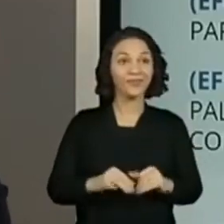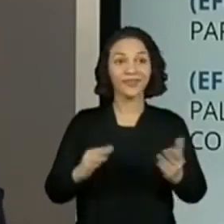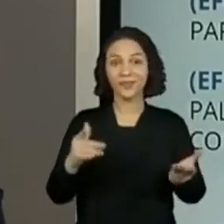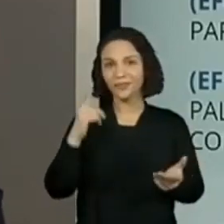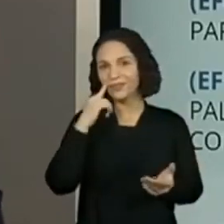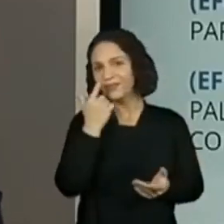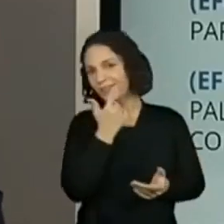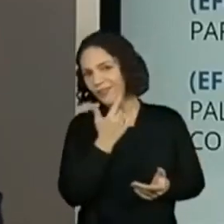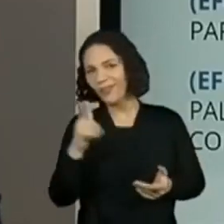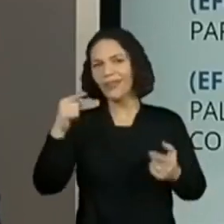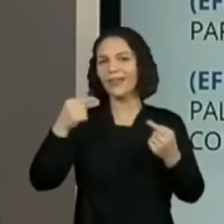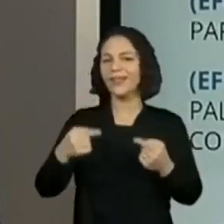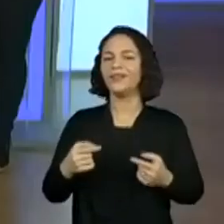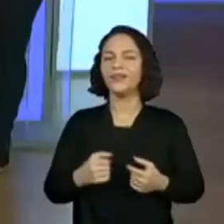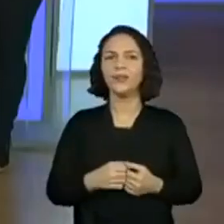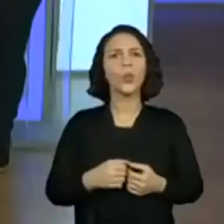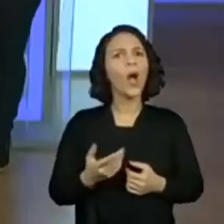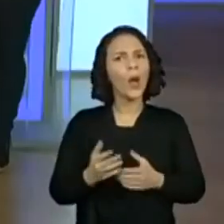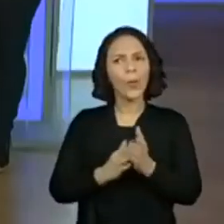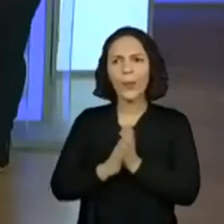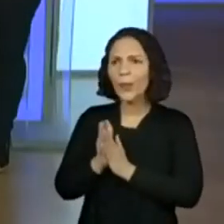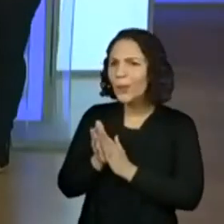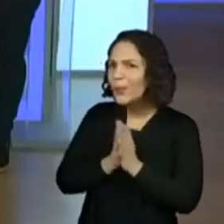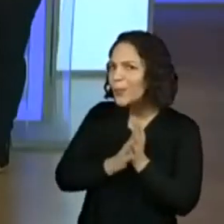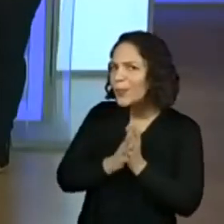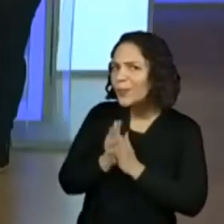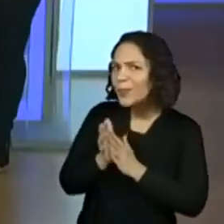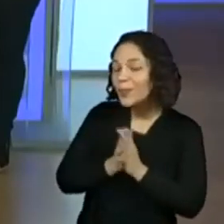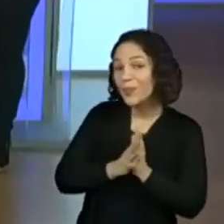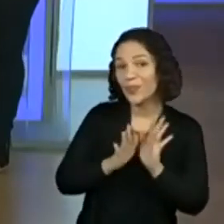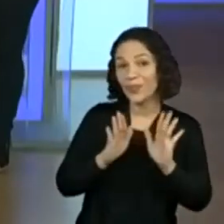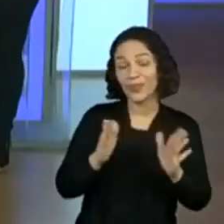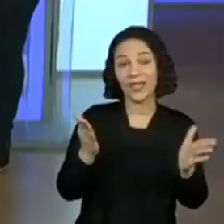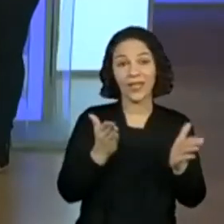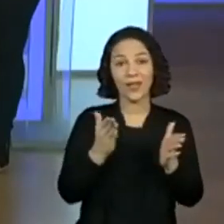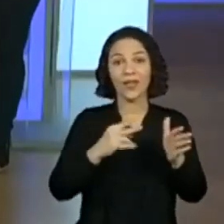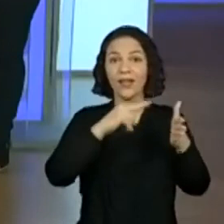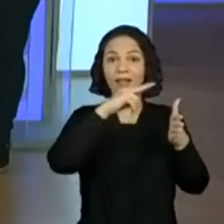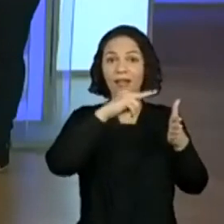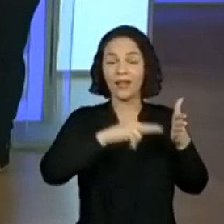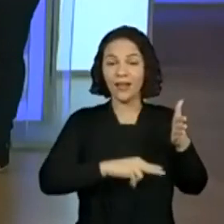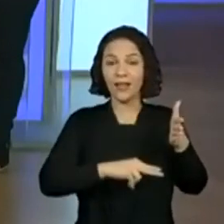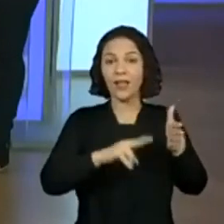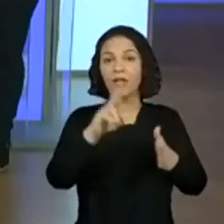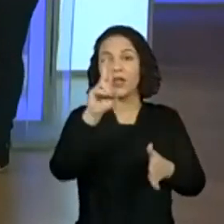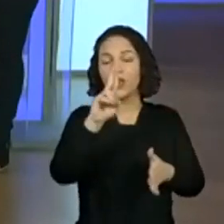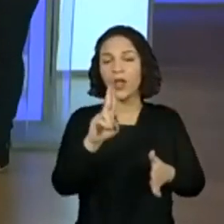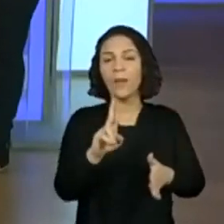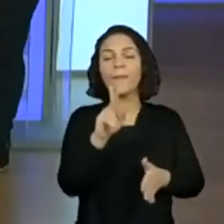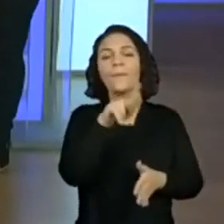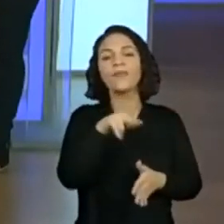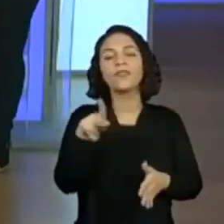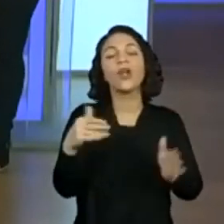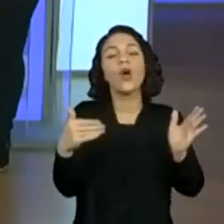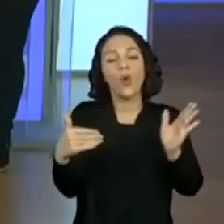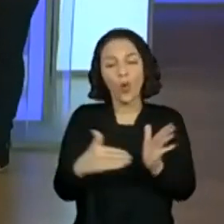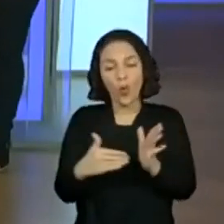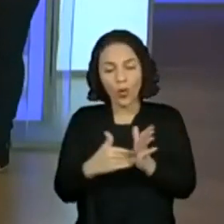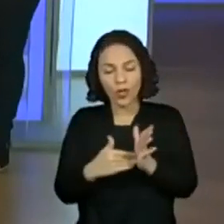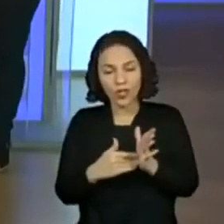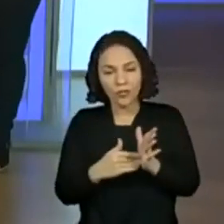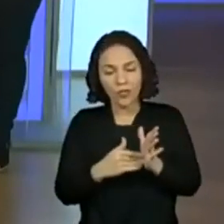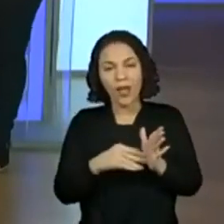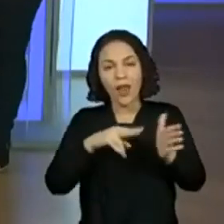outro desafio para eles, professora? Qual o desafio, professora Kelly? Vamos começar a ler a lista dos professores também? Do último nome para o primeiro?